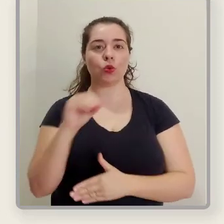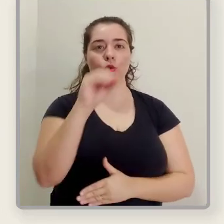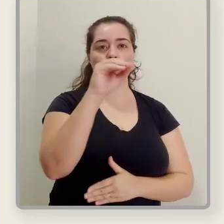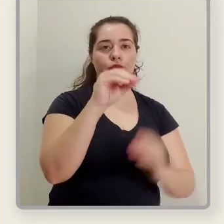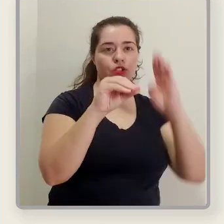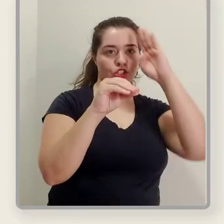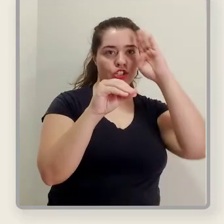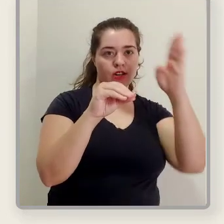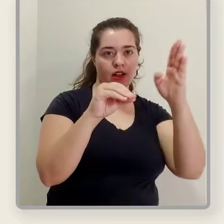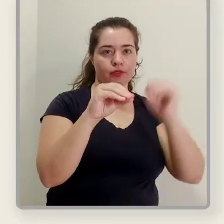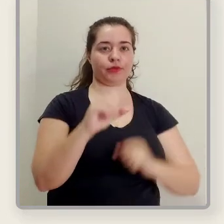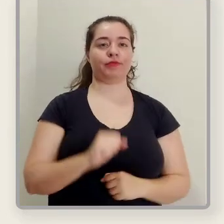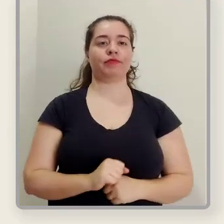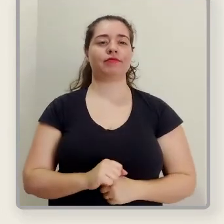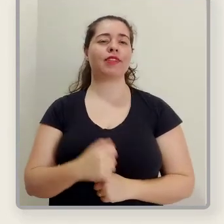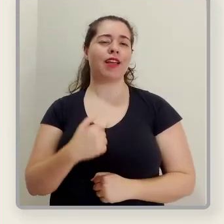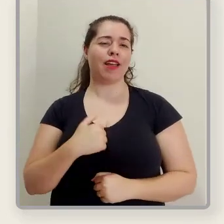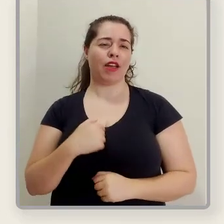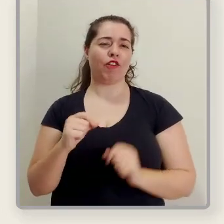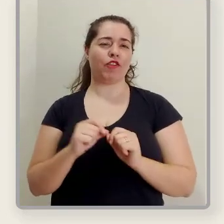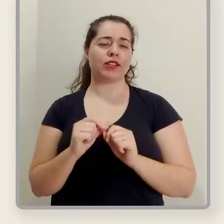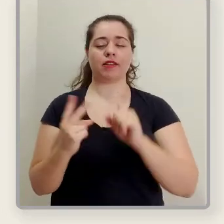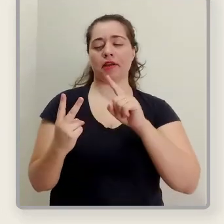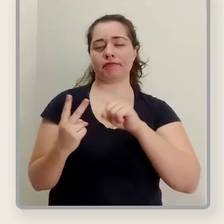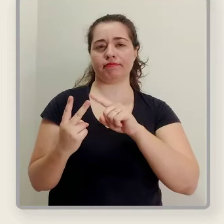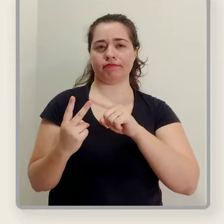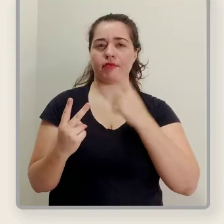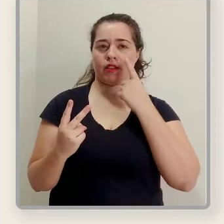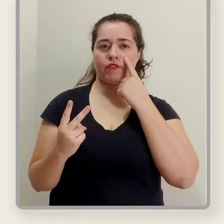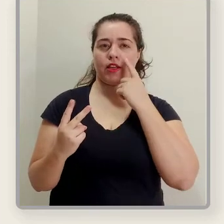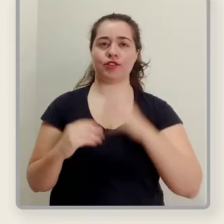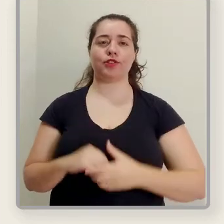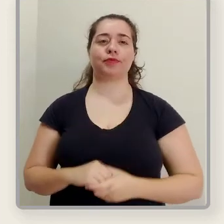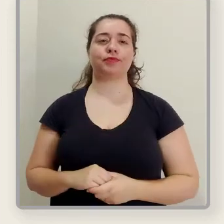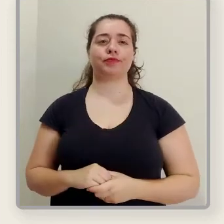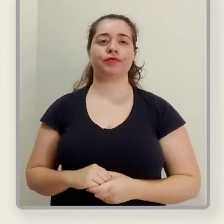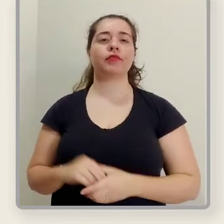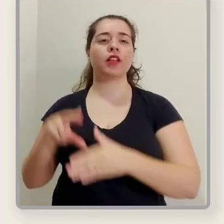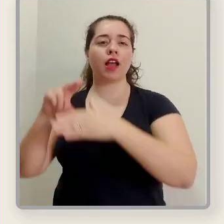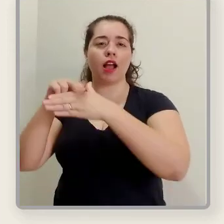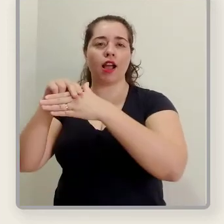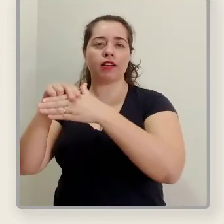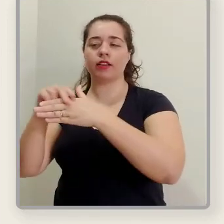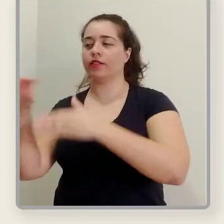Aparei dessa segunda forma. Tem um arquivo, irei arrastá-lo para o campo,